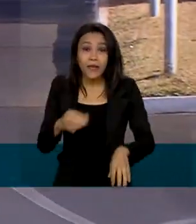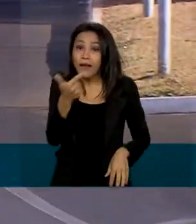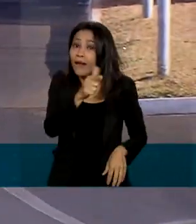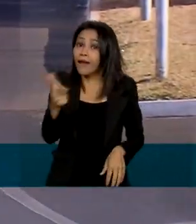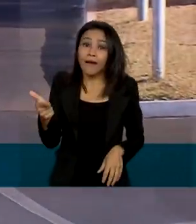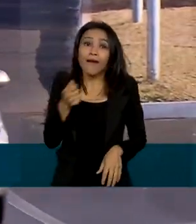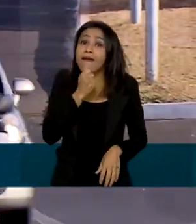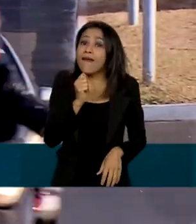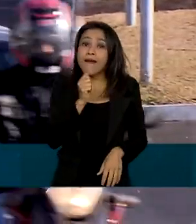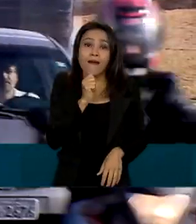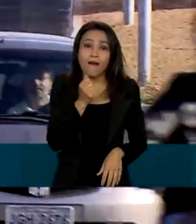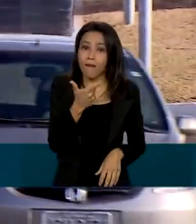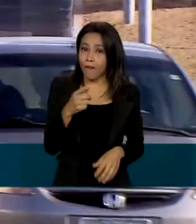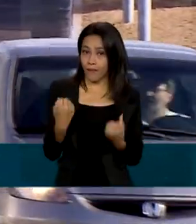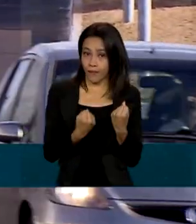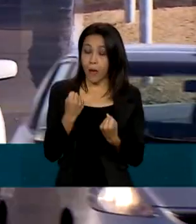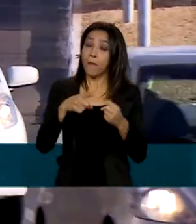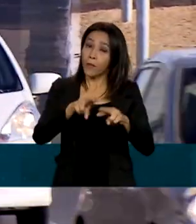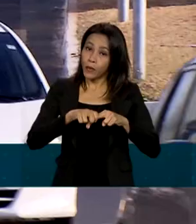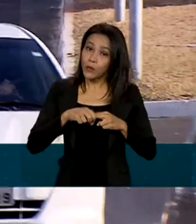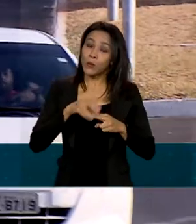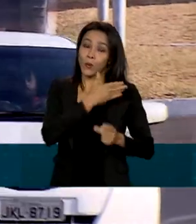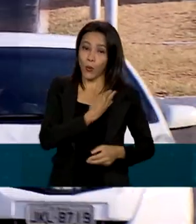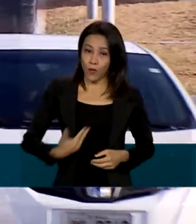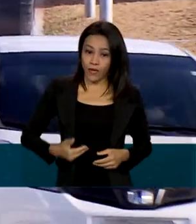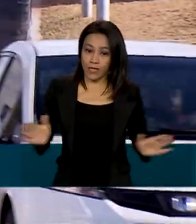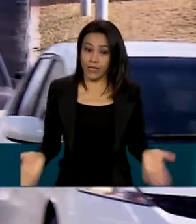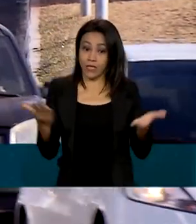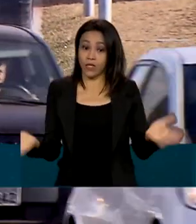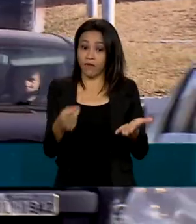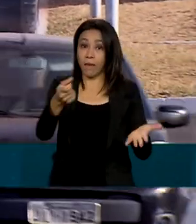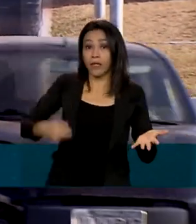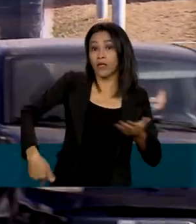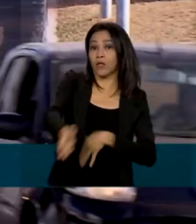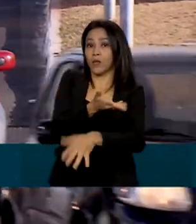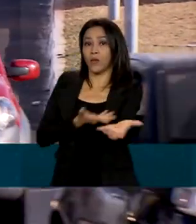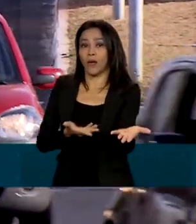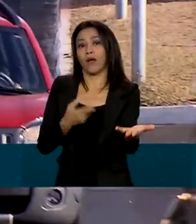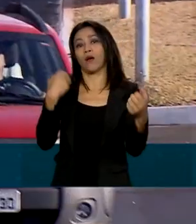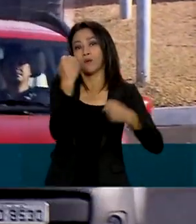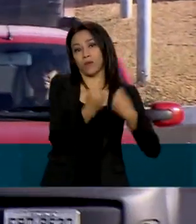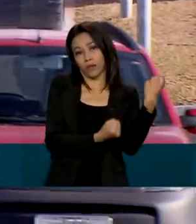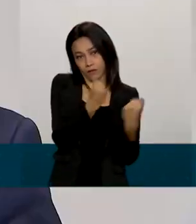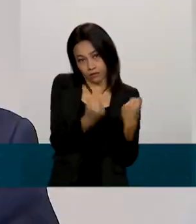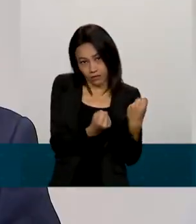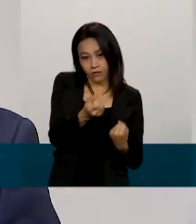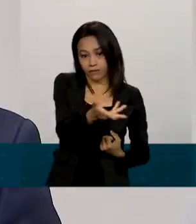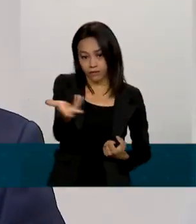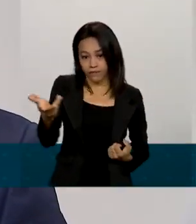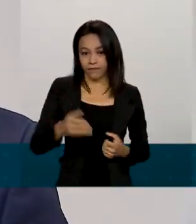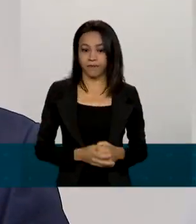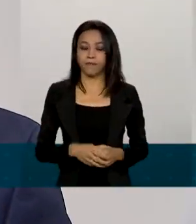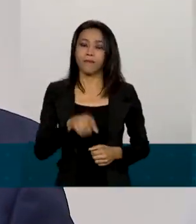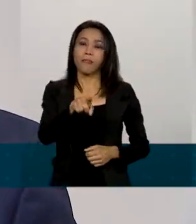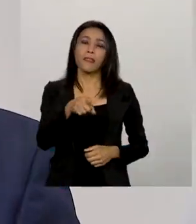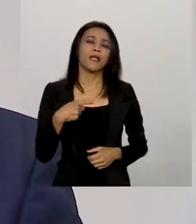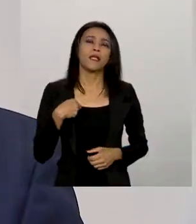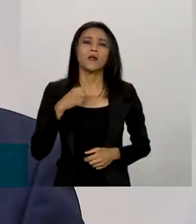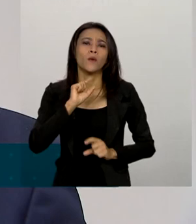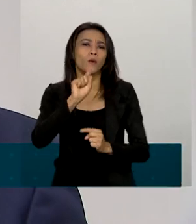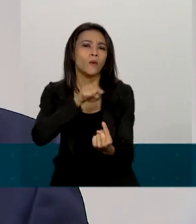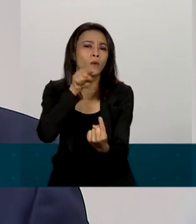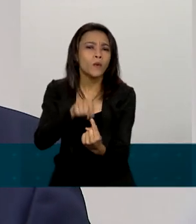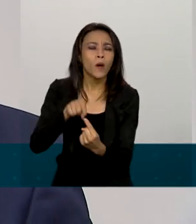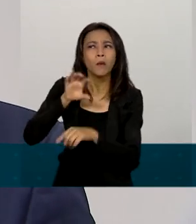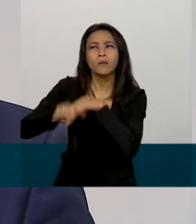isso, o governo quer incentivar a troca desses veículos com o programa Renovar Frota Mais Verde. É fomentar, buscar recursos